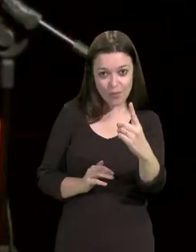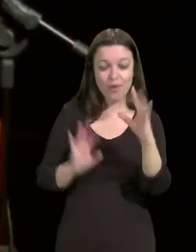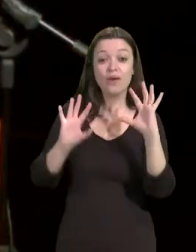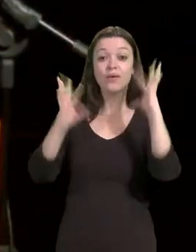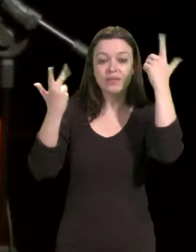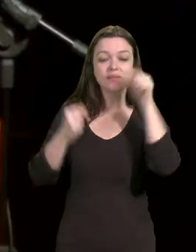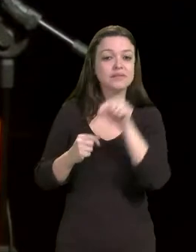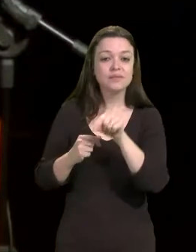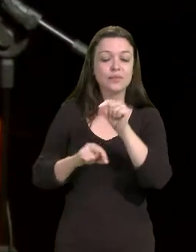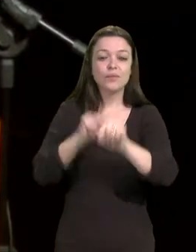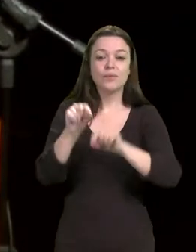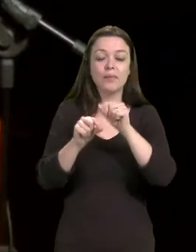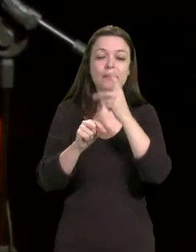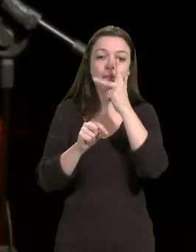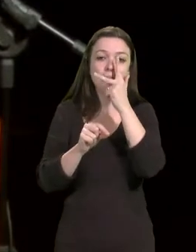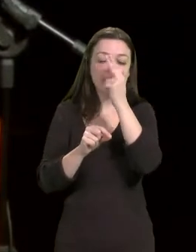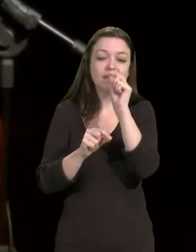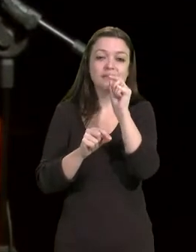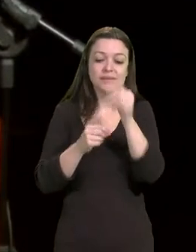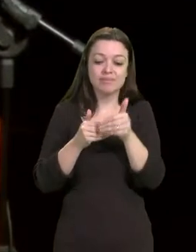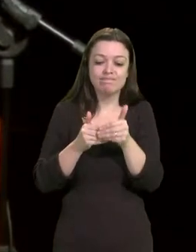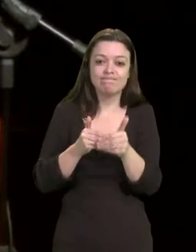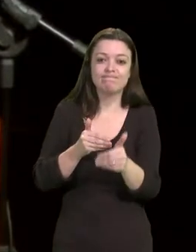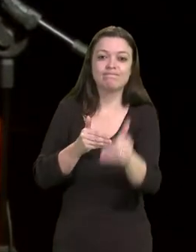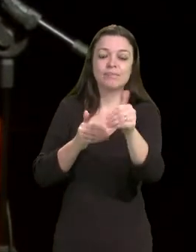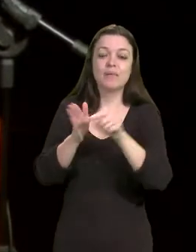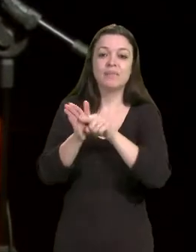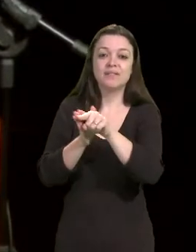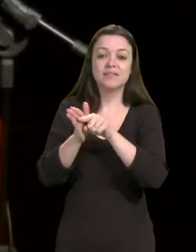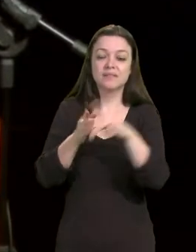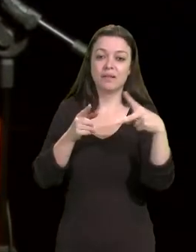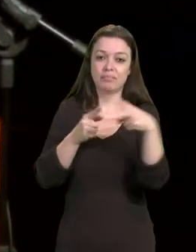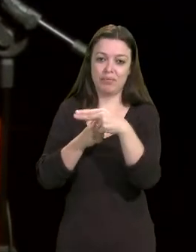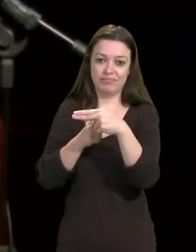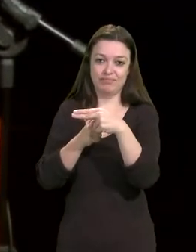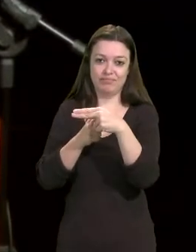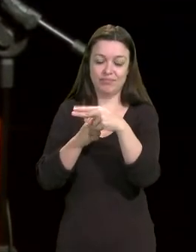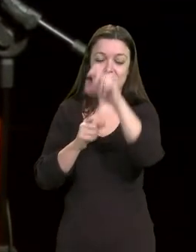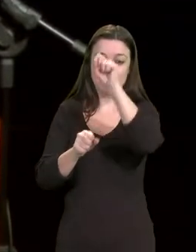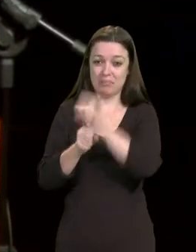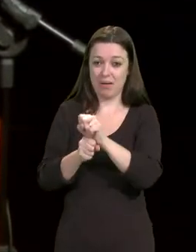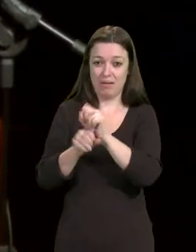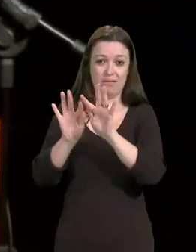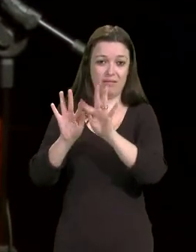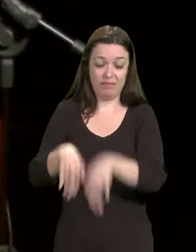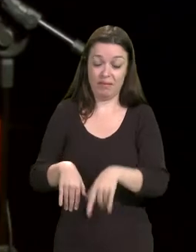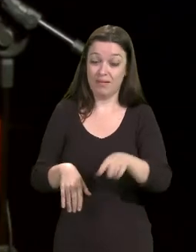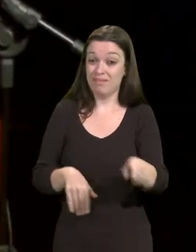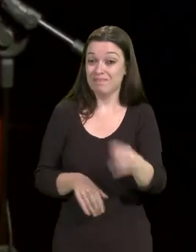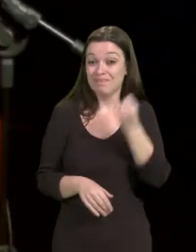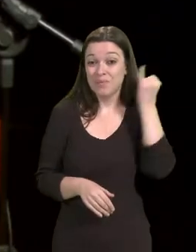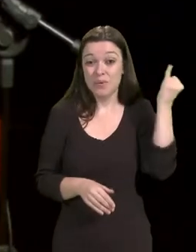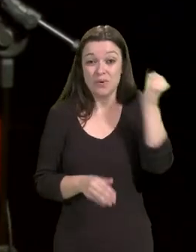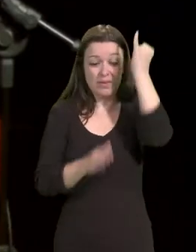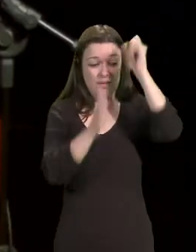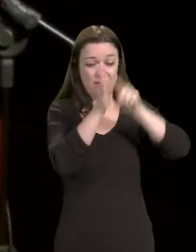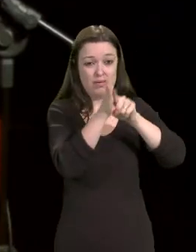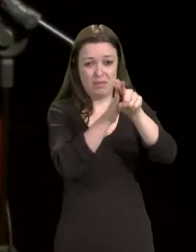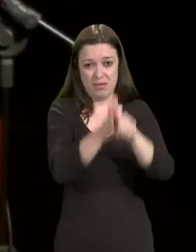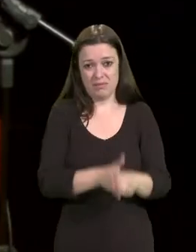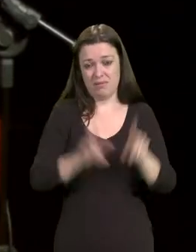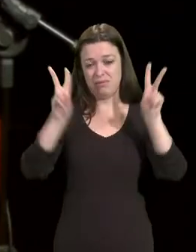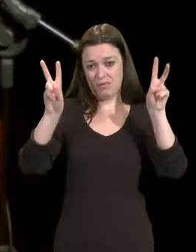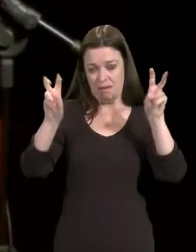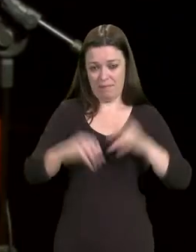ameaça inviabilizar a continuidade de pesquisas extremamente importantes. Além